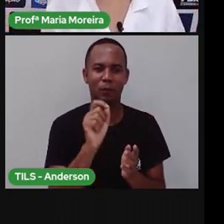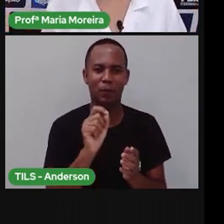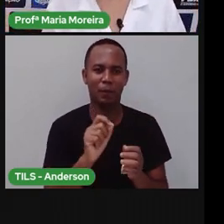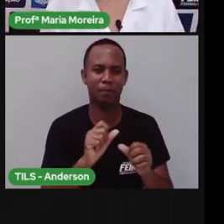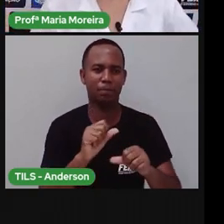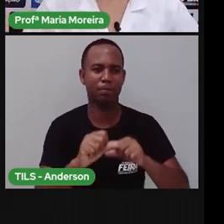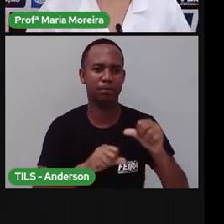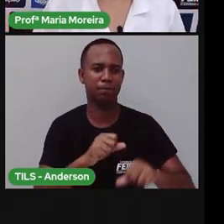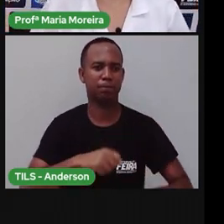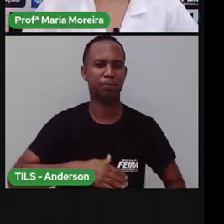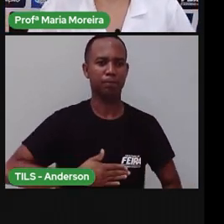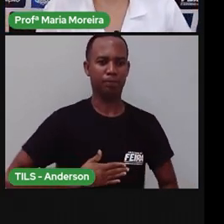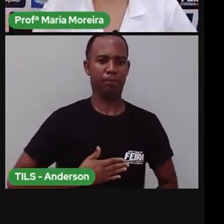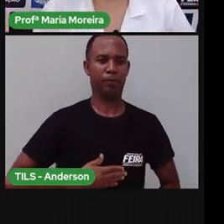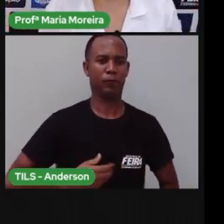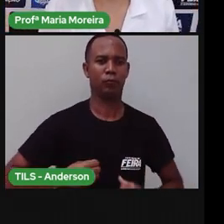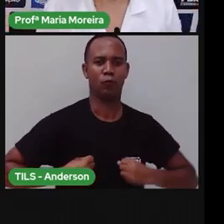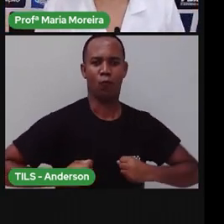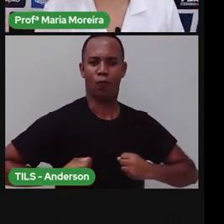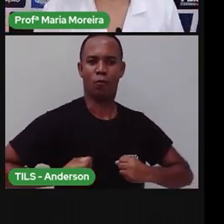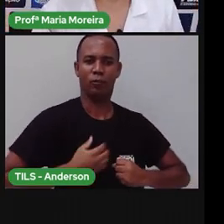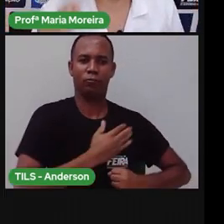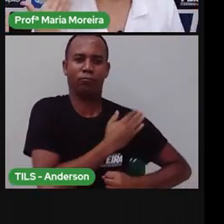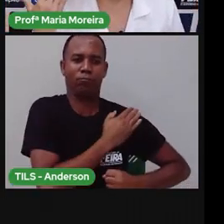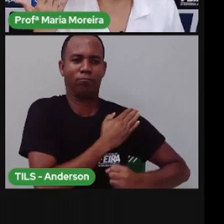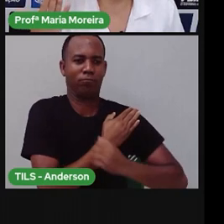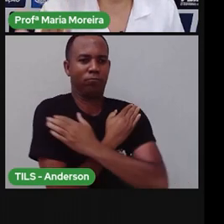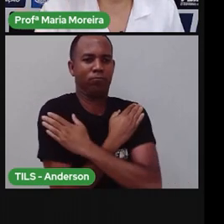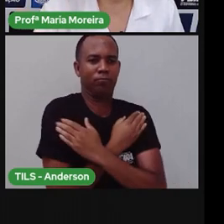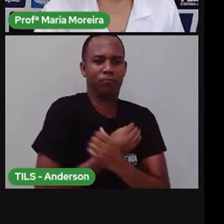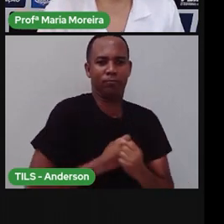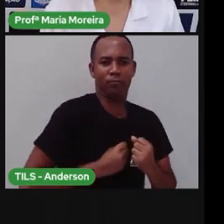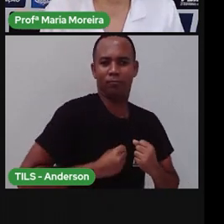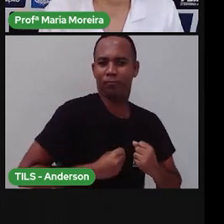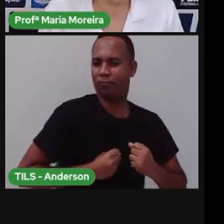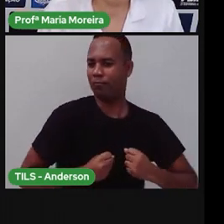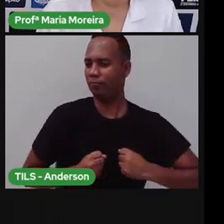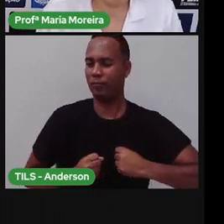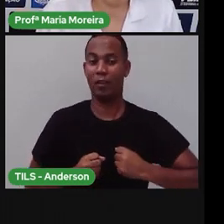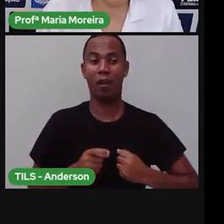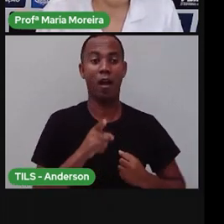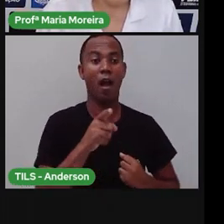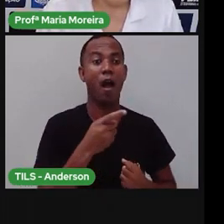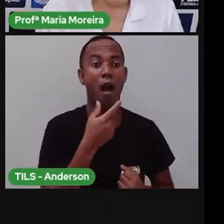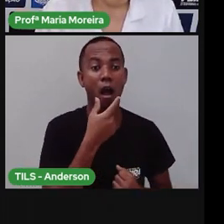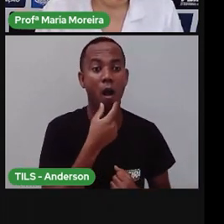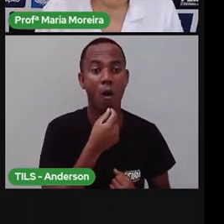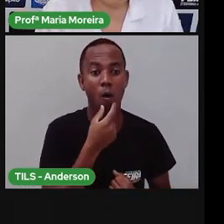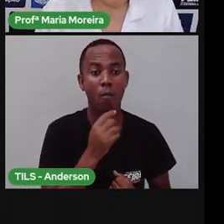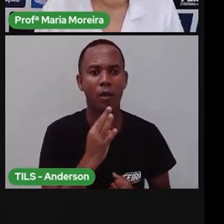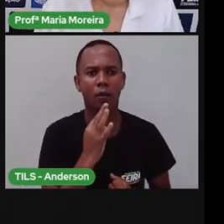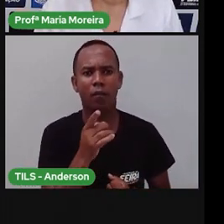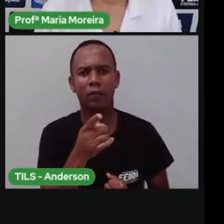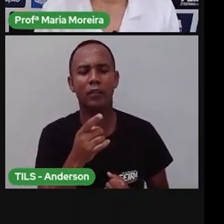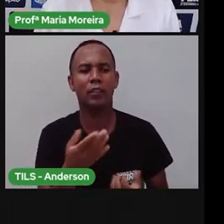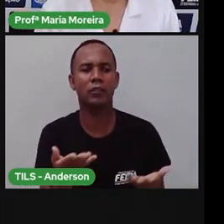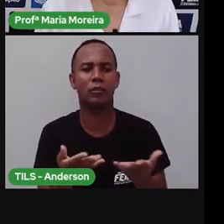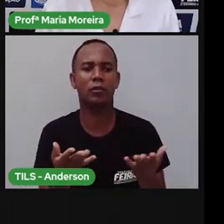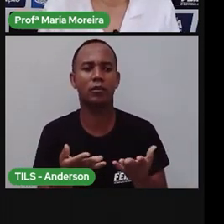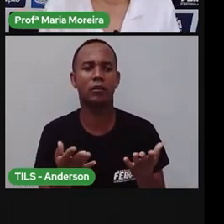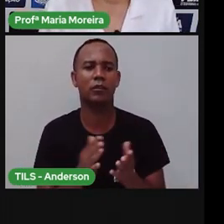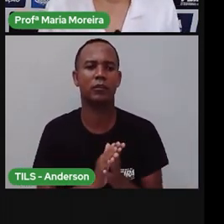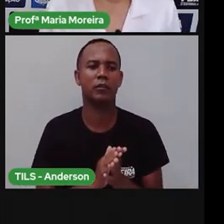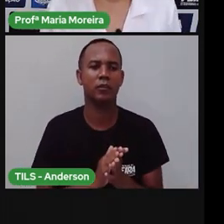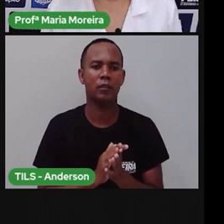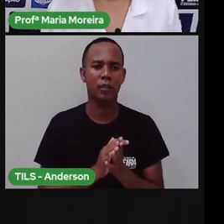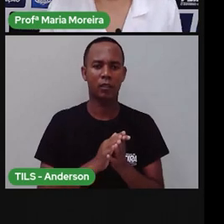pé, bem ereto, né? Forte. Até que chega o homem que a gente conhece como hoje. Não é isso? Que é esse homem